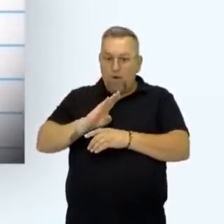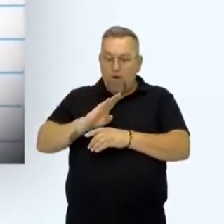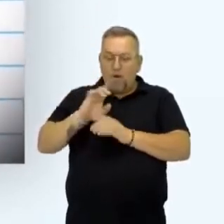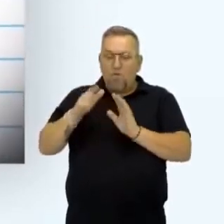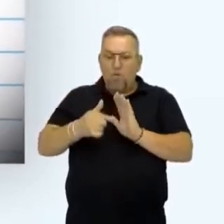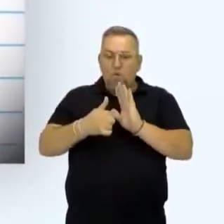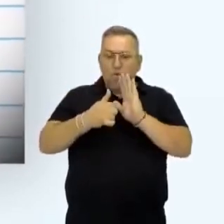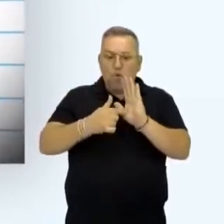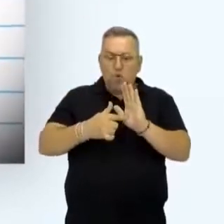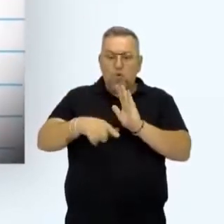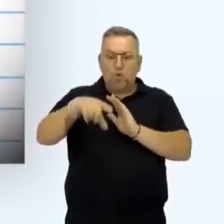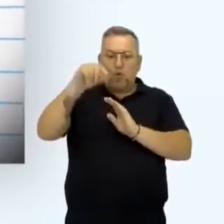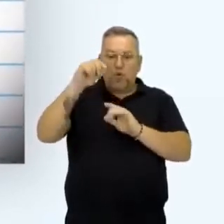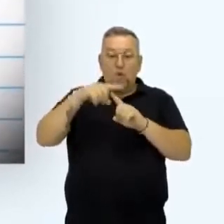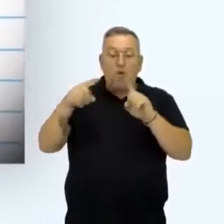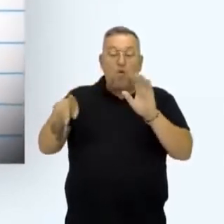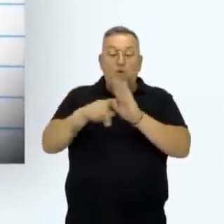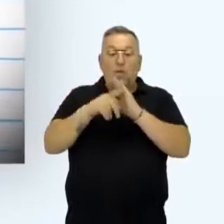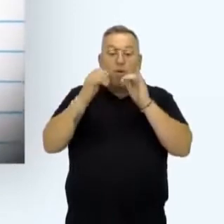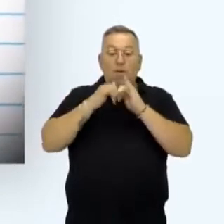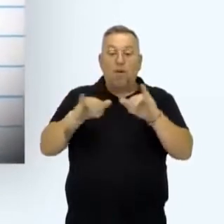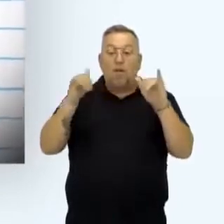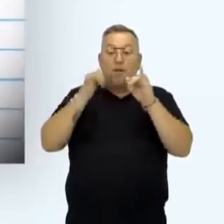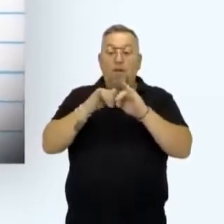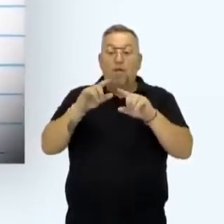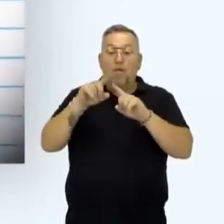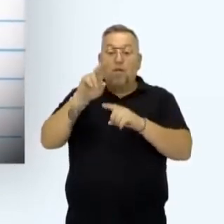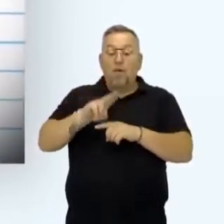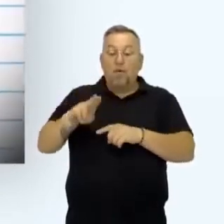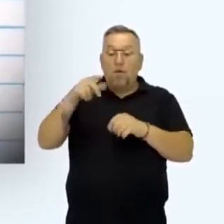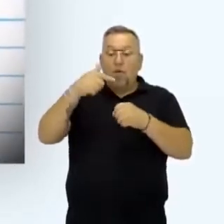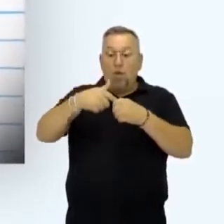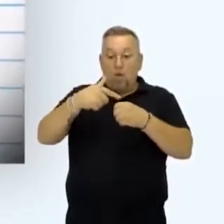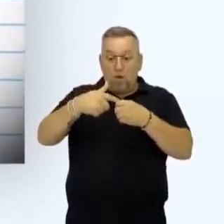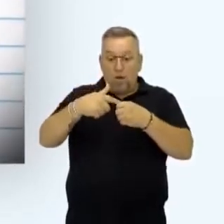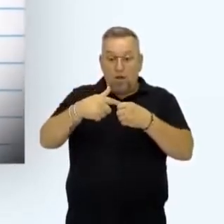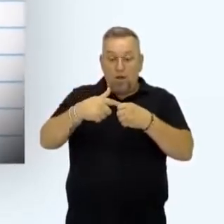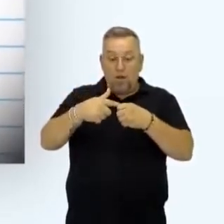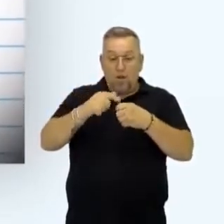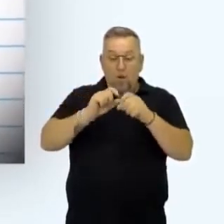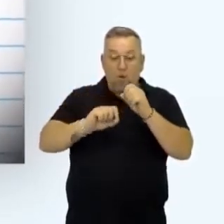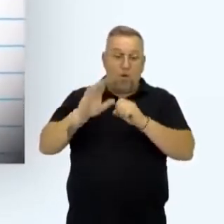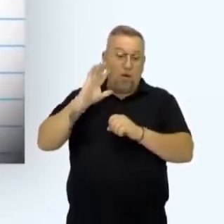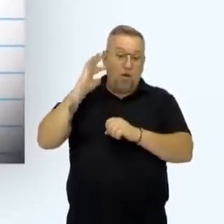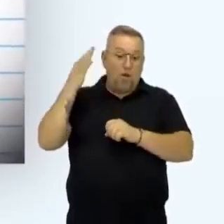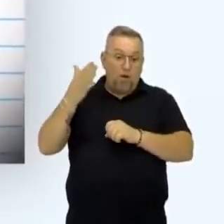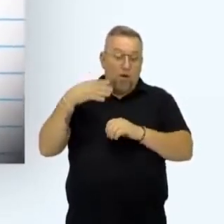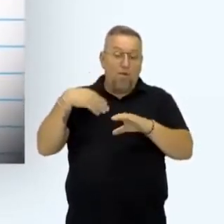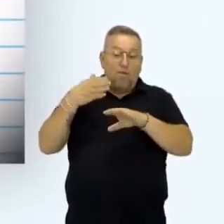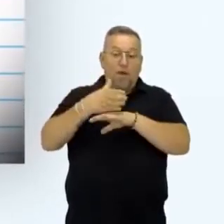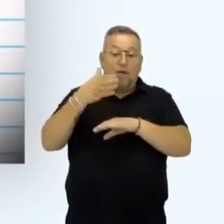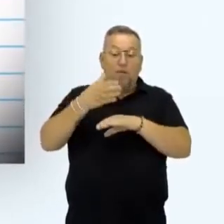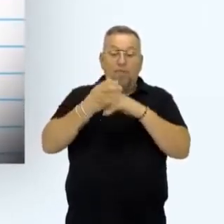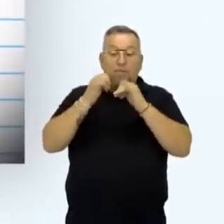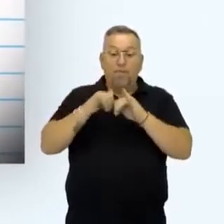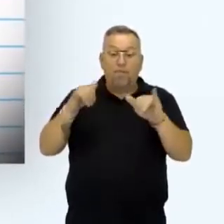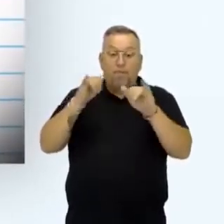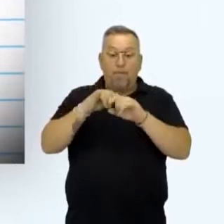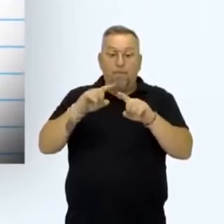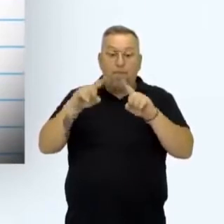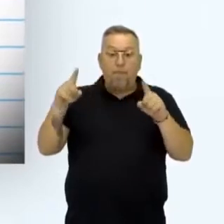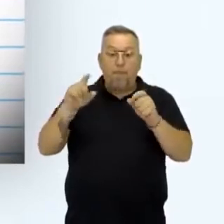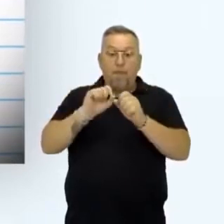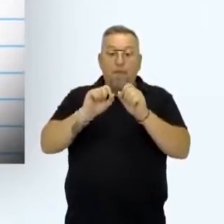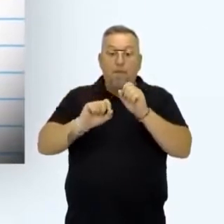destaque na questão energética mundial. Embora dependa majoritariamente de combustíveis fósseis, a participação de energias renováveis, segundo o